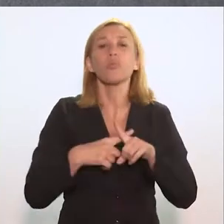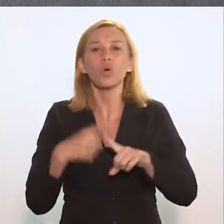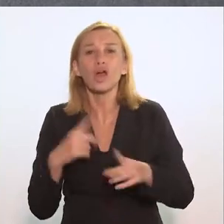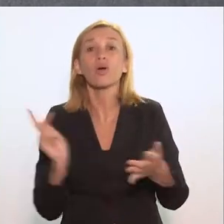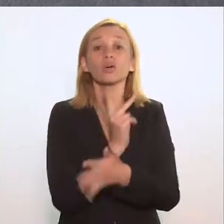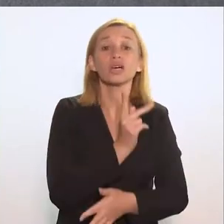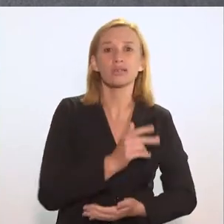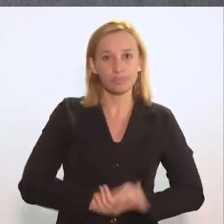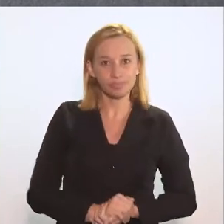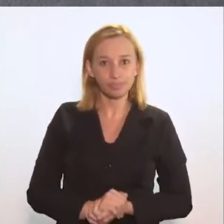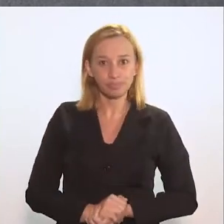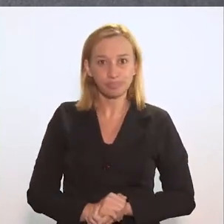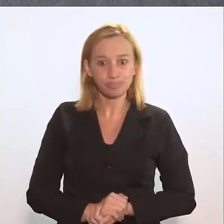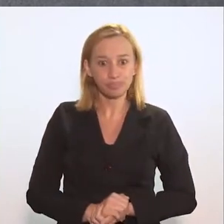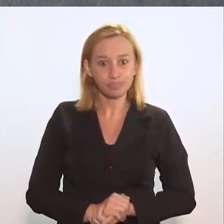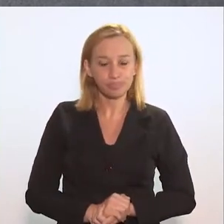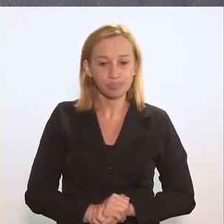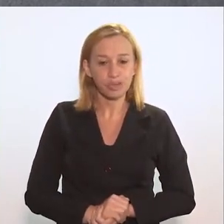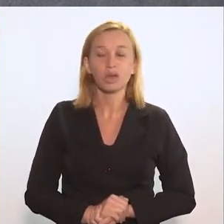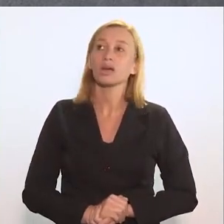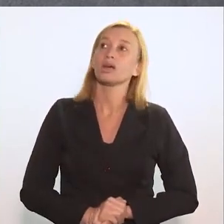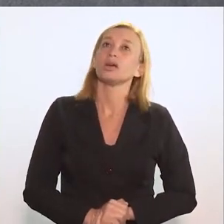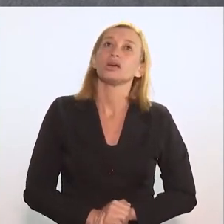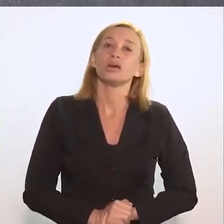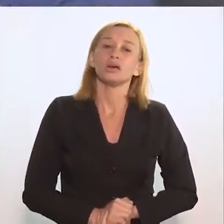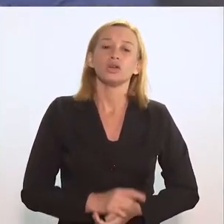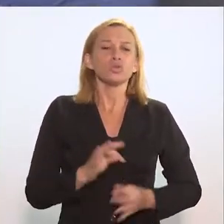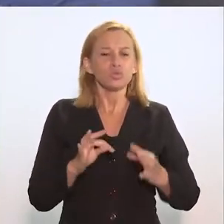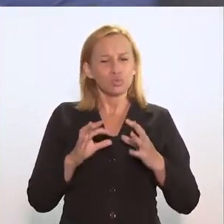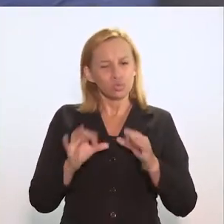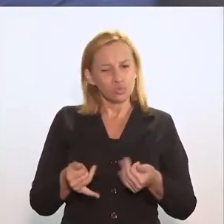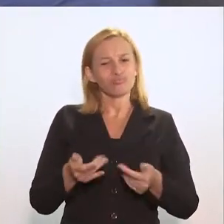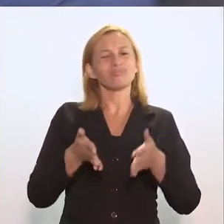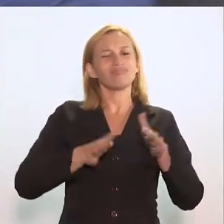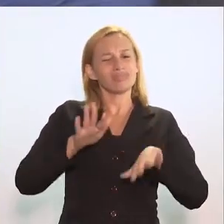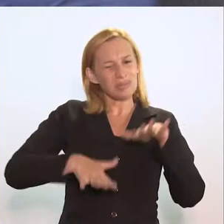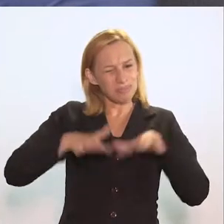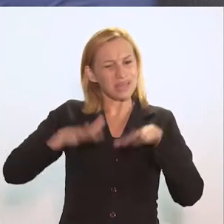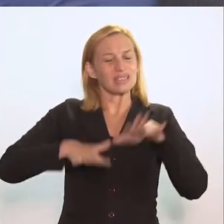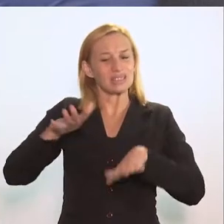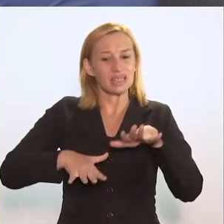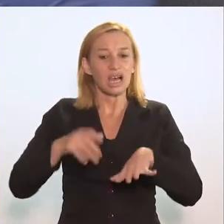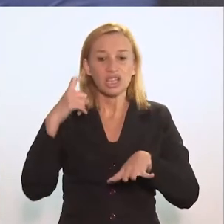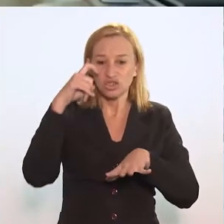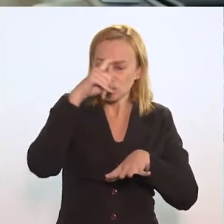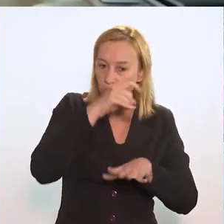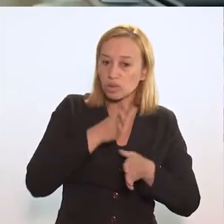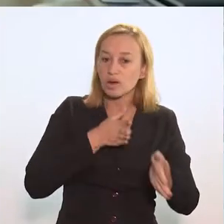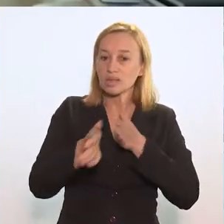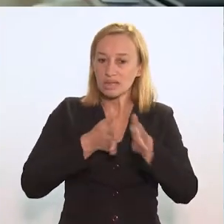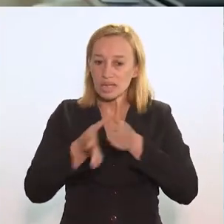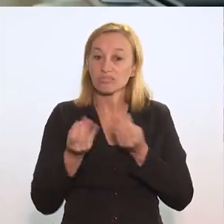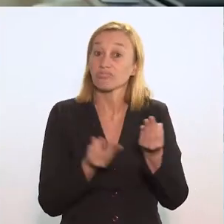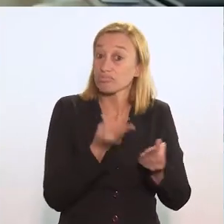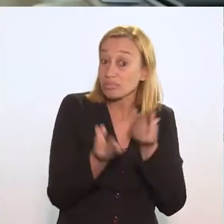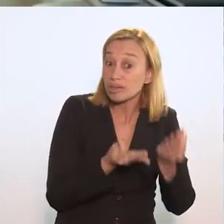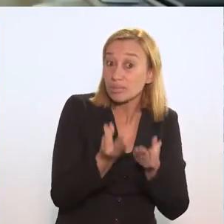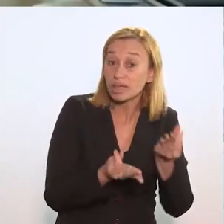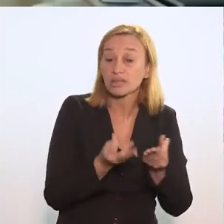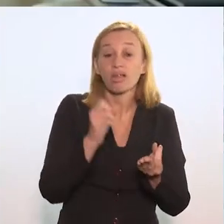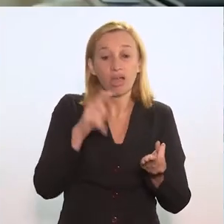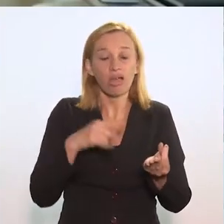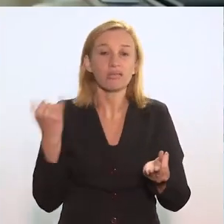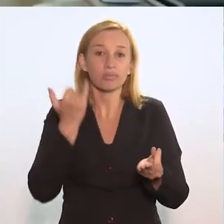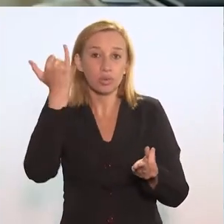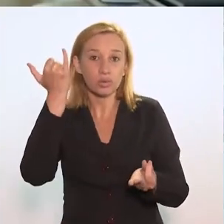pessoas acabam abandonando. Por que isso acontece ainda? Tudo tem o seu peso. Na verdade, a dificuldade para o ao